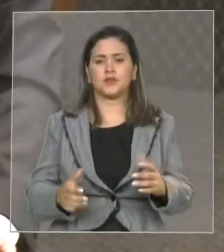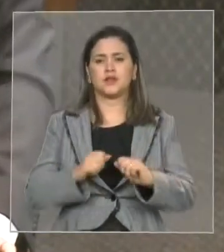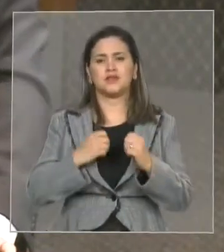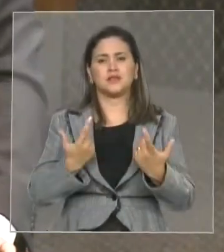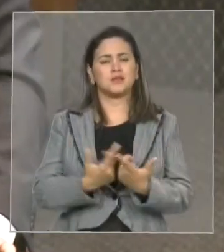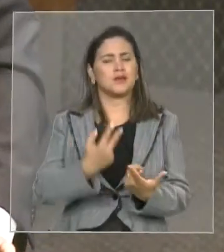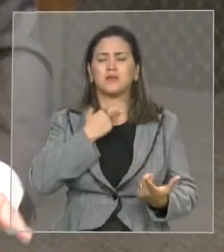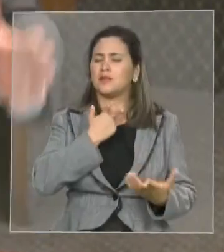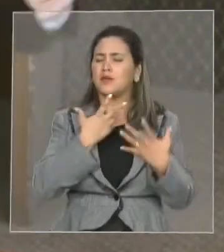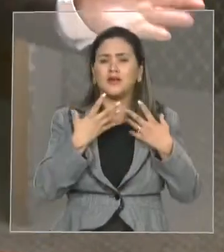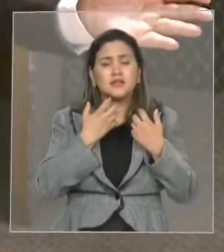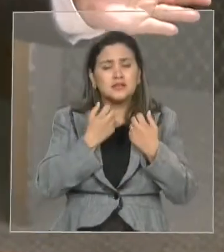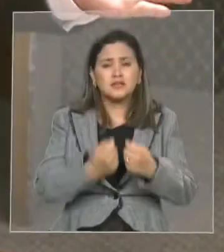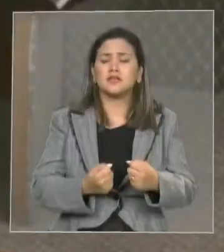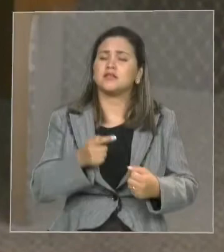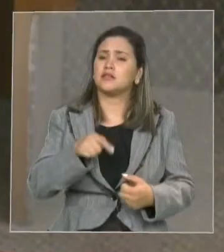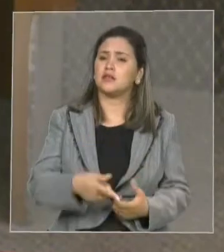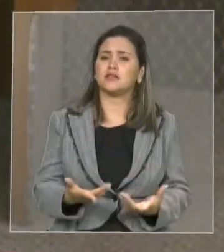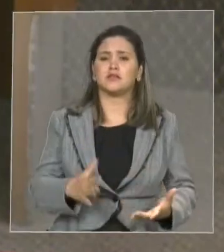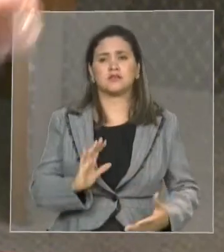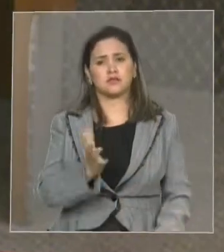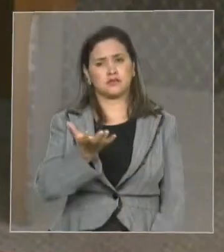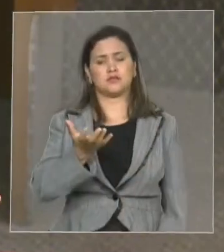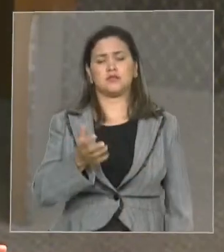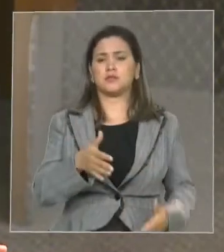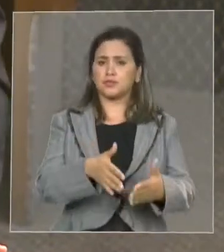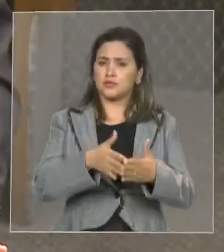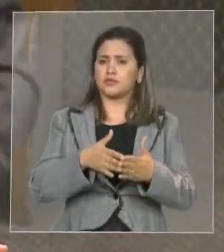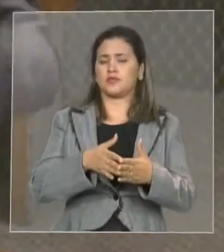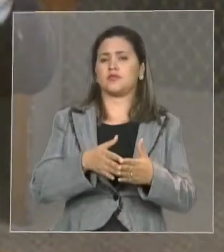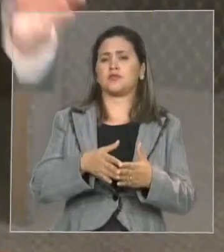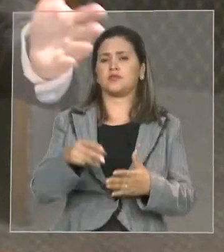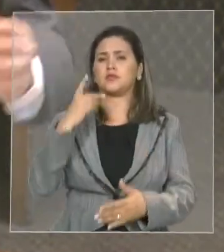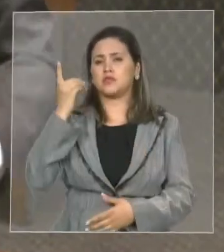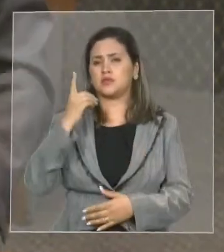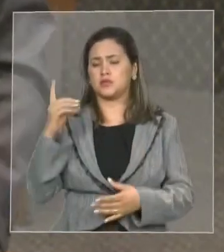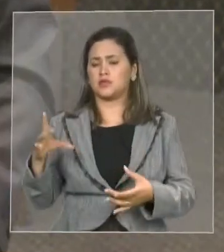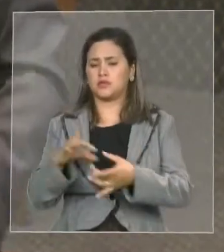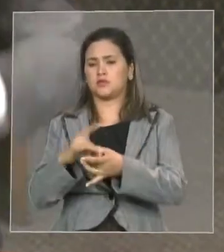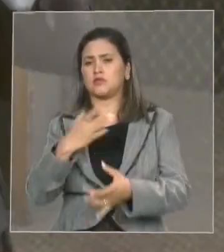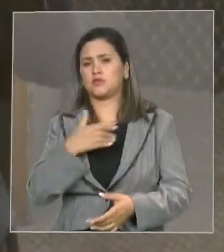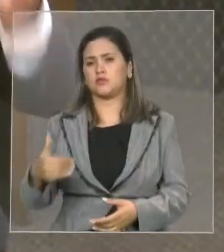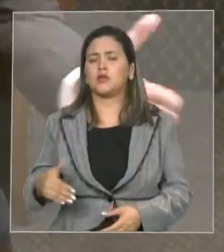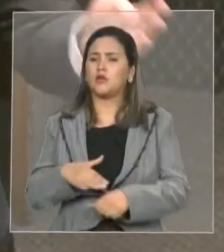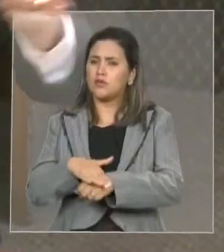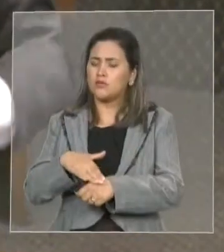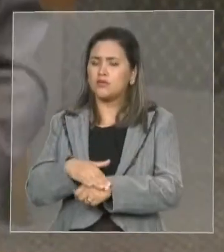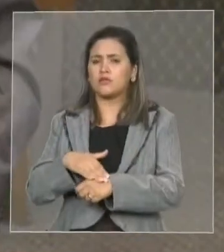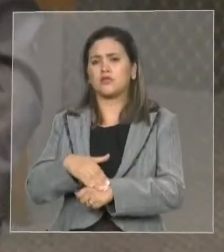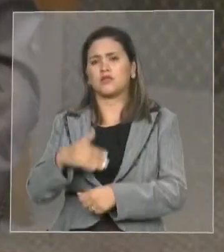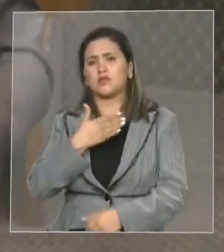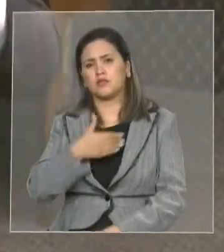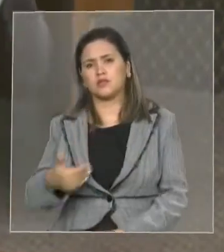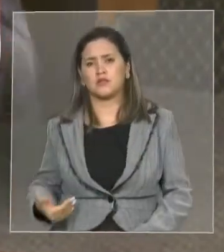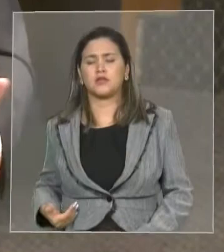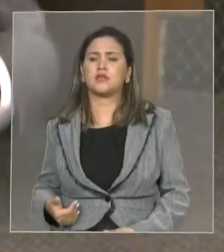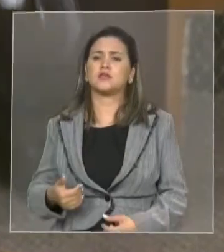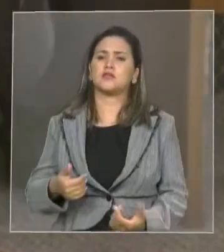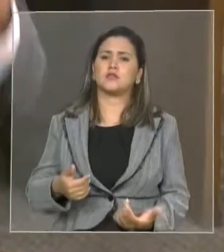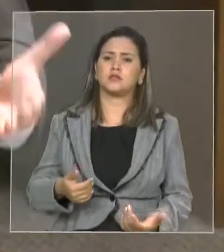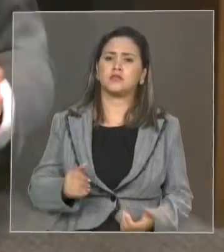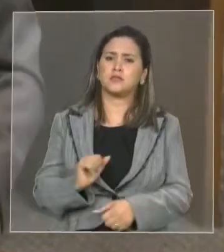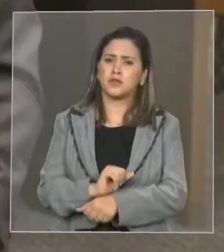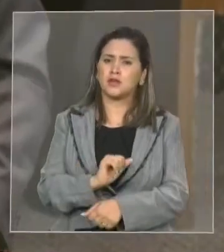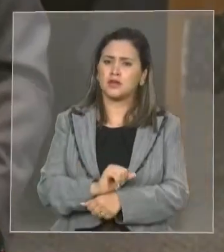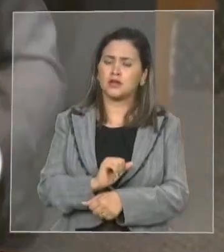pode aceitar isso. E eu peço aos membros da base do governo, conversa com o governo, vamos amadurecer que recuar